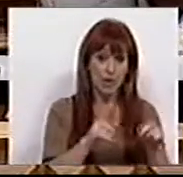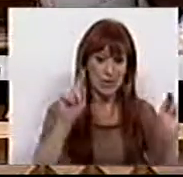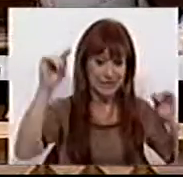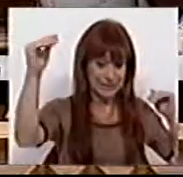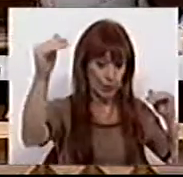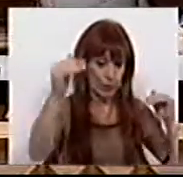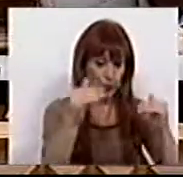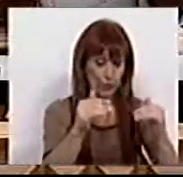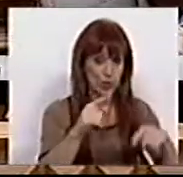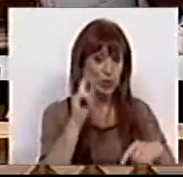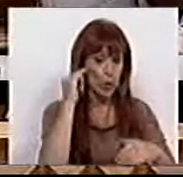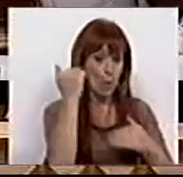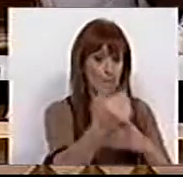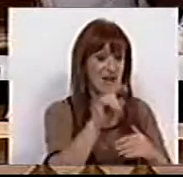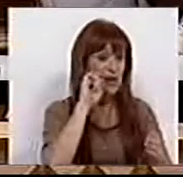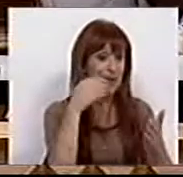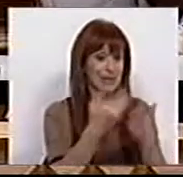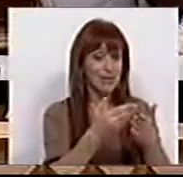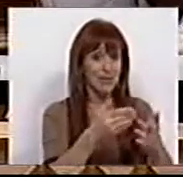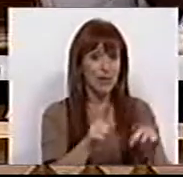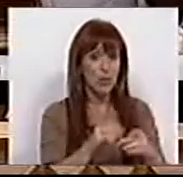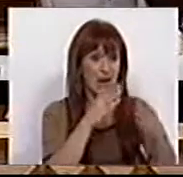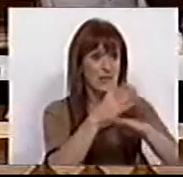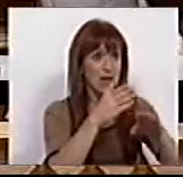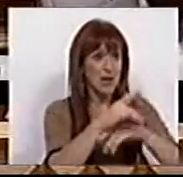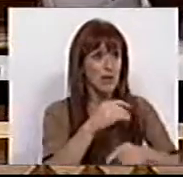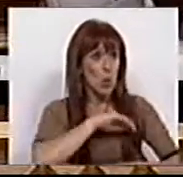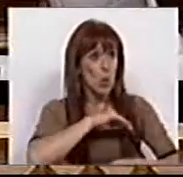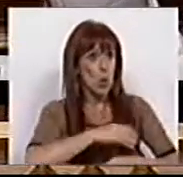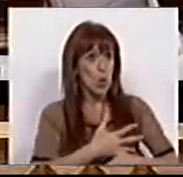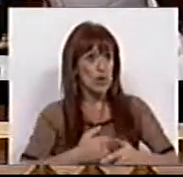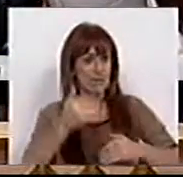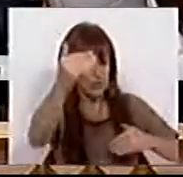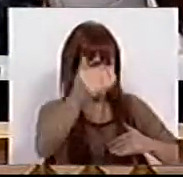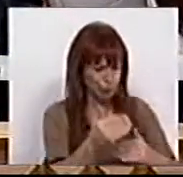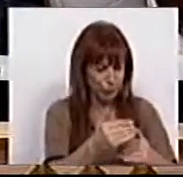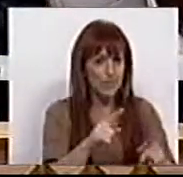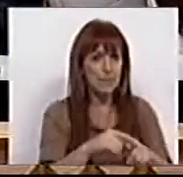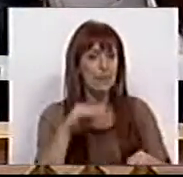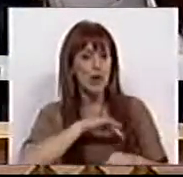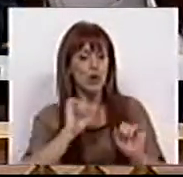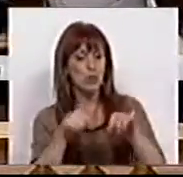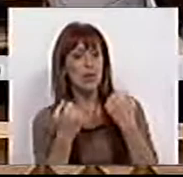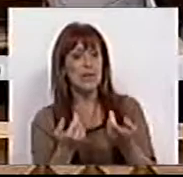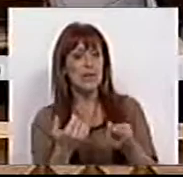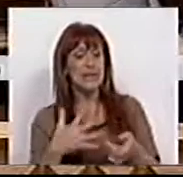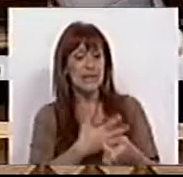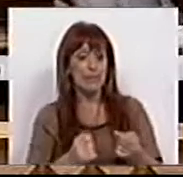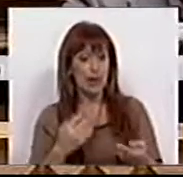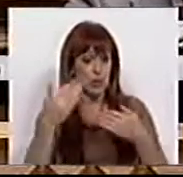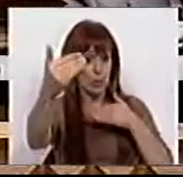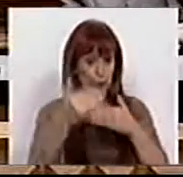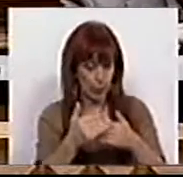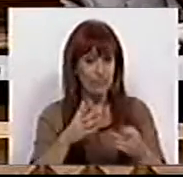encurtando os prazos de garantia de acesso ao subsídio de desemprego e ao subsídio social de desemprego.